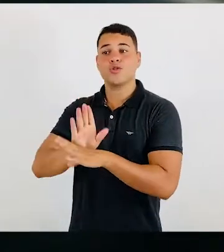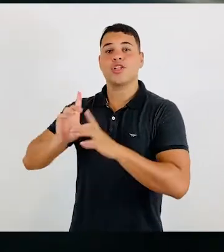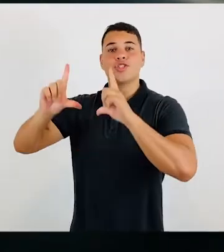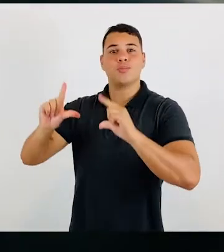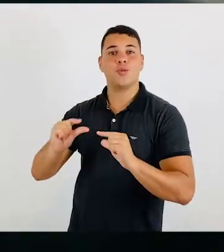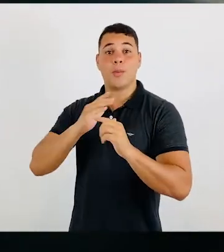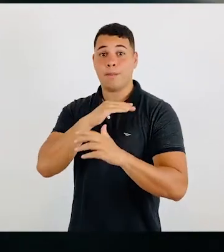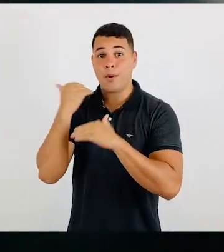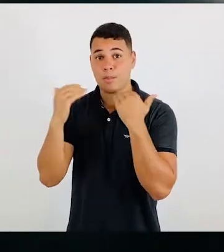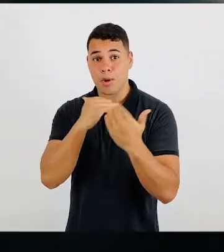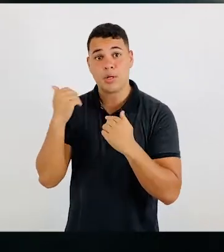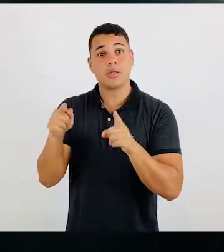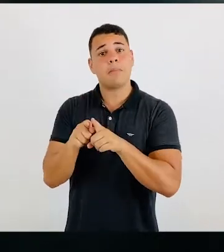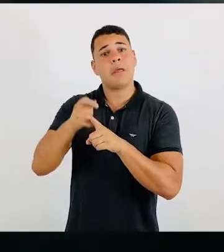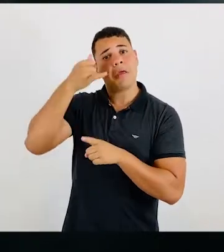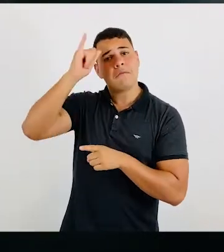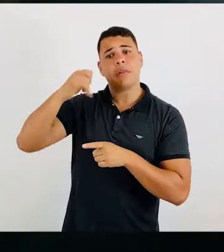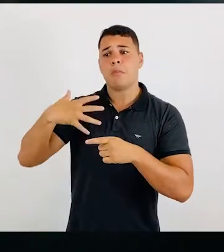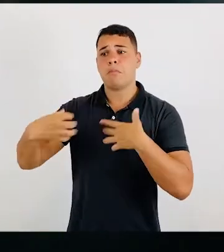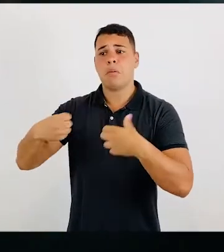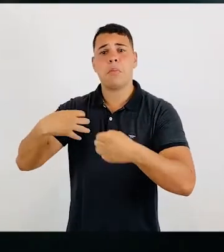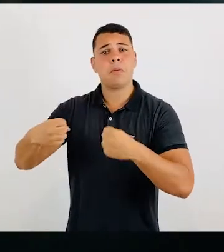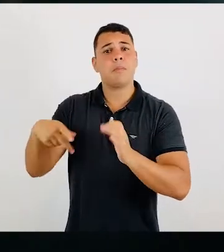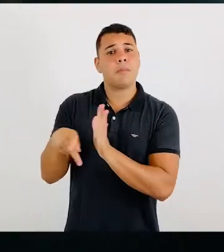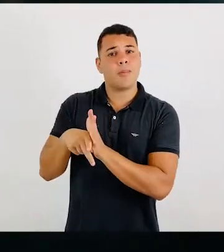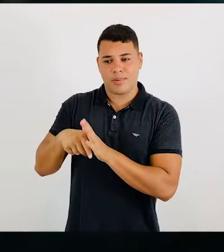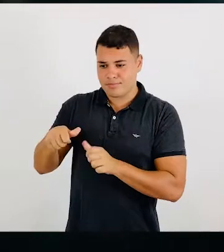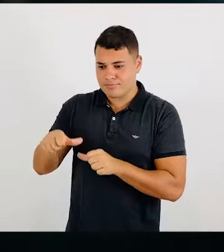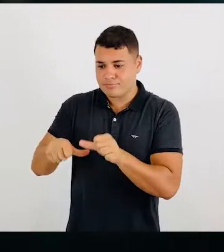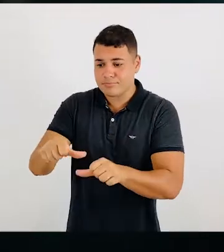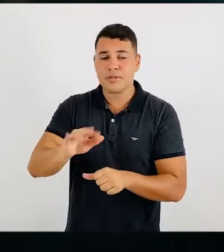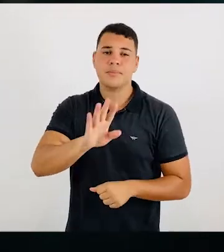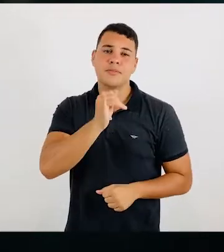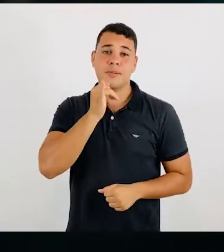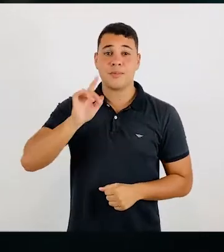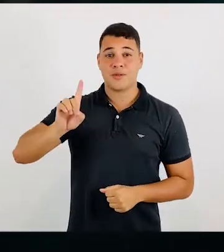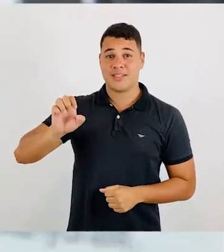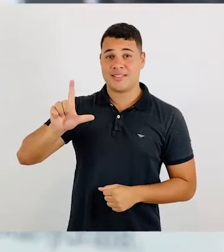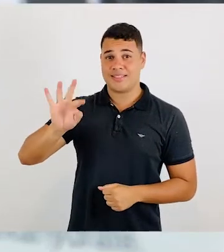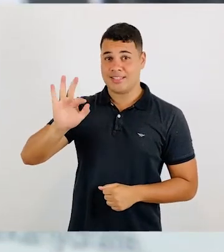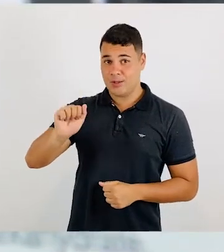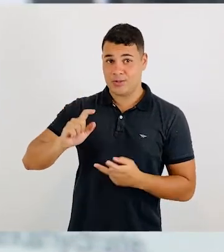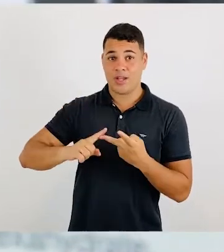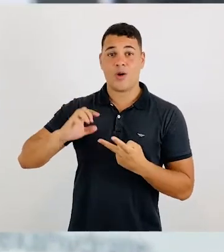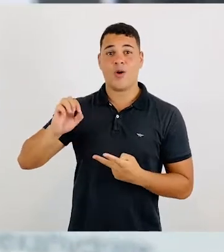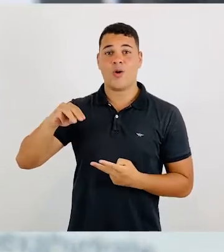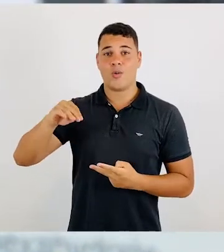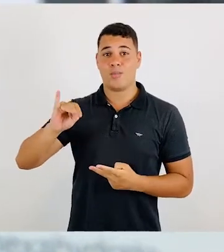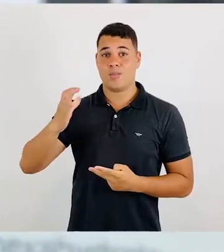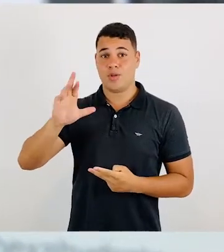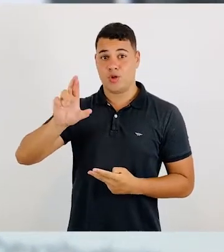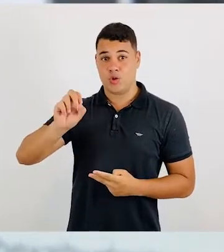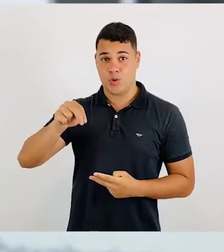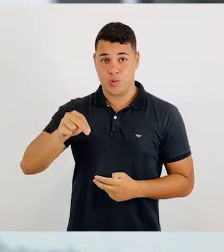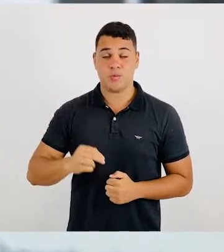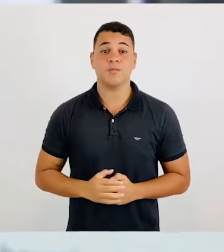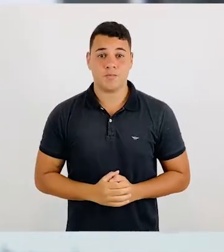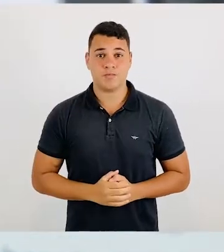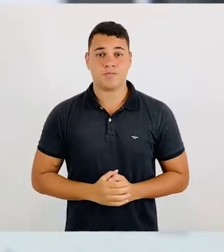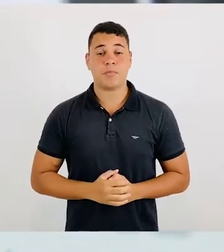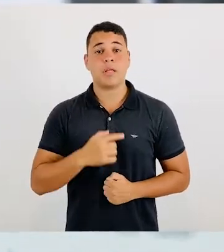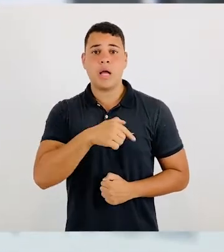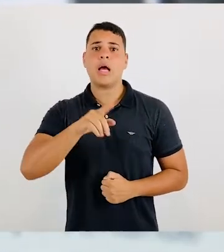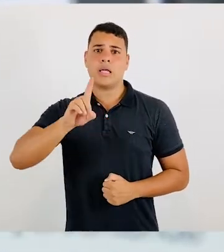internações causadas pelas variantes mais transmissíveis do novo coronavírus, como a Delta e a Ômicron. A